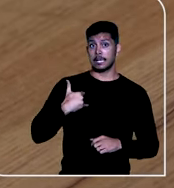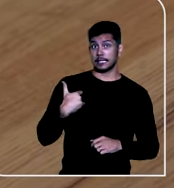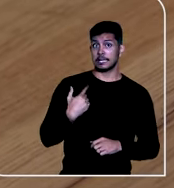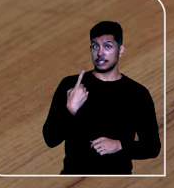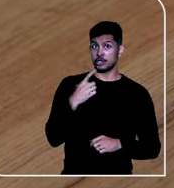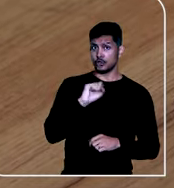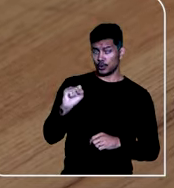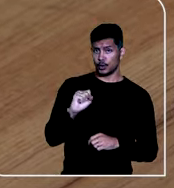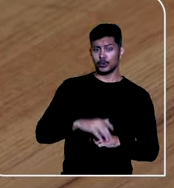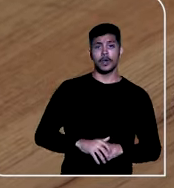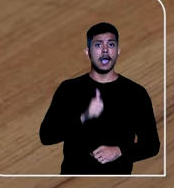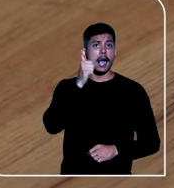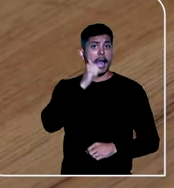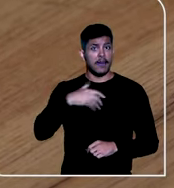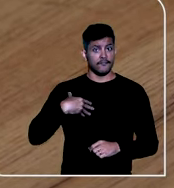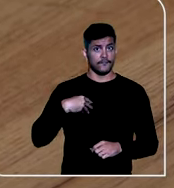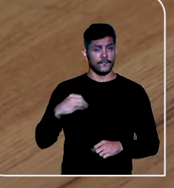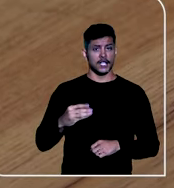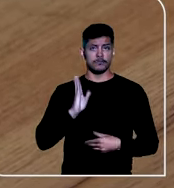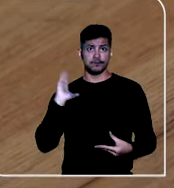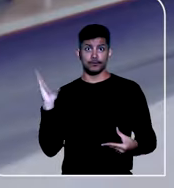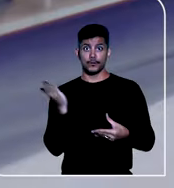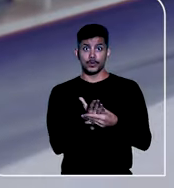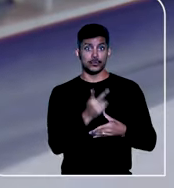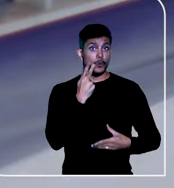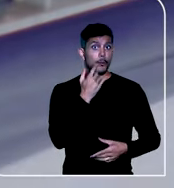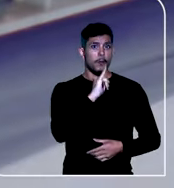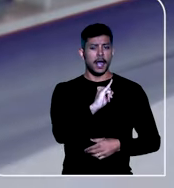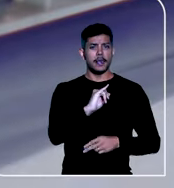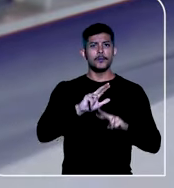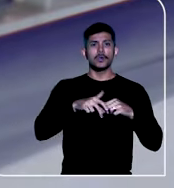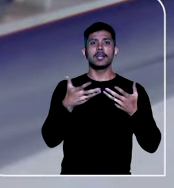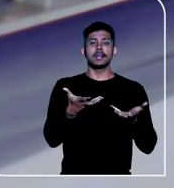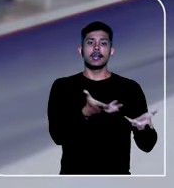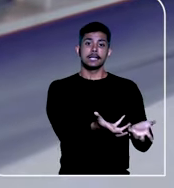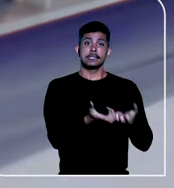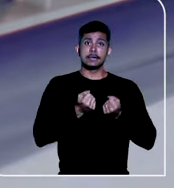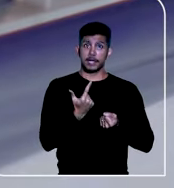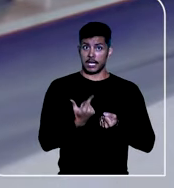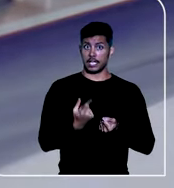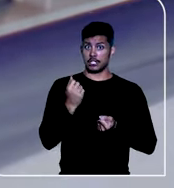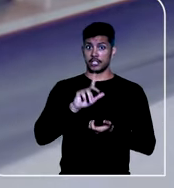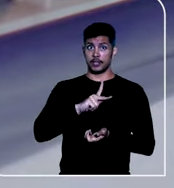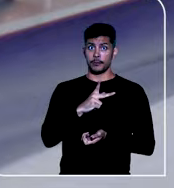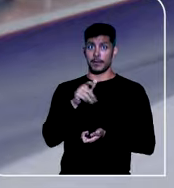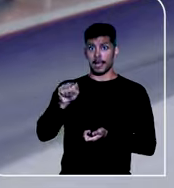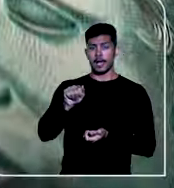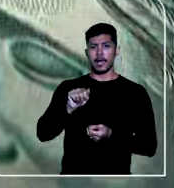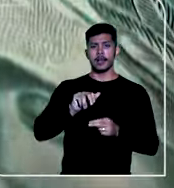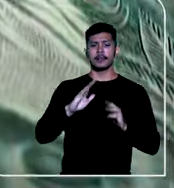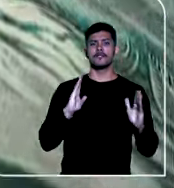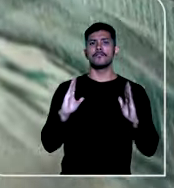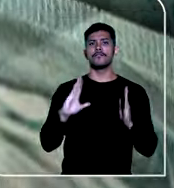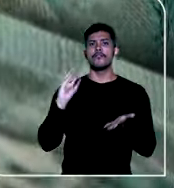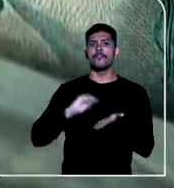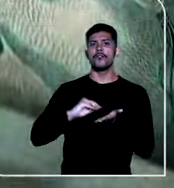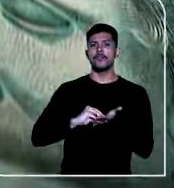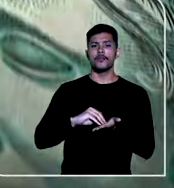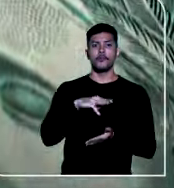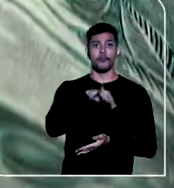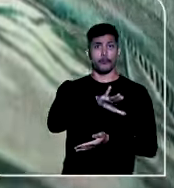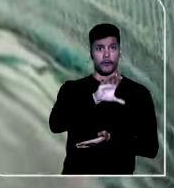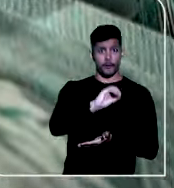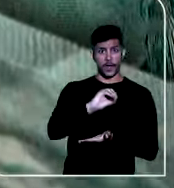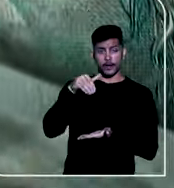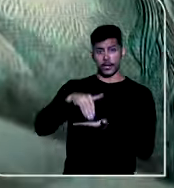anos, a filha juizou a ação contra o pai para receber as parcelas da pensão alimentícia que não foram pagas entre maio e